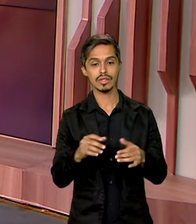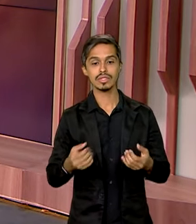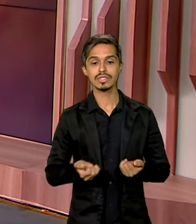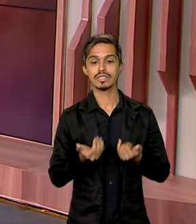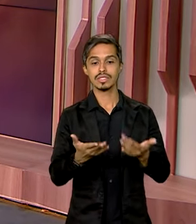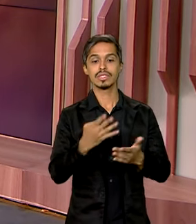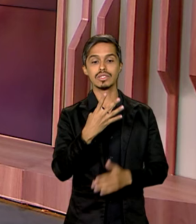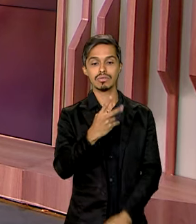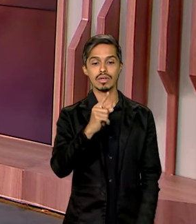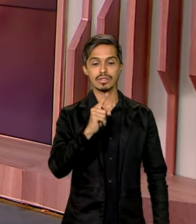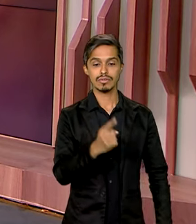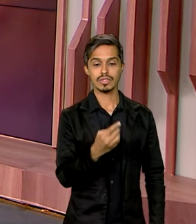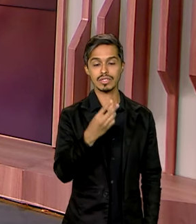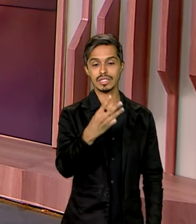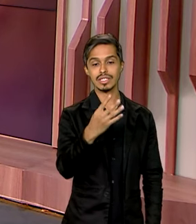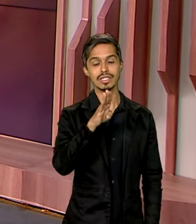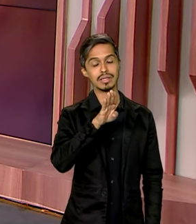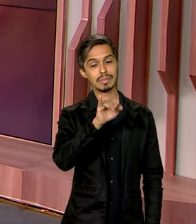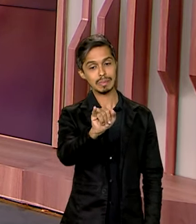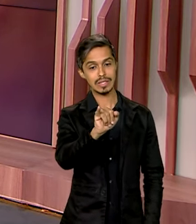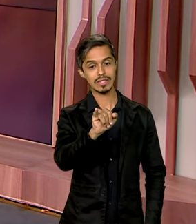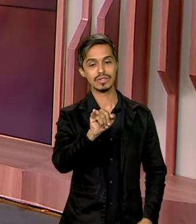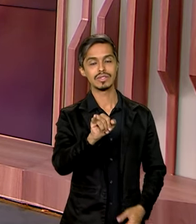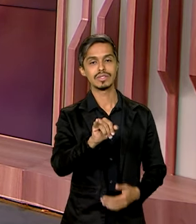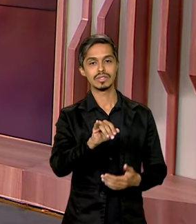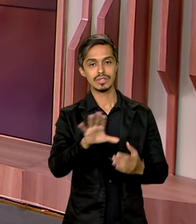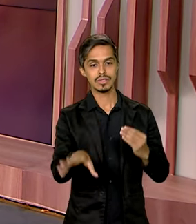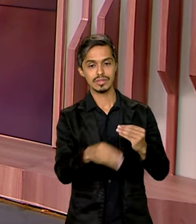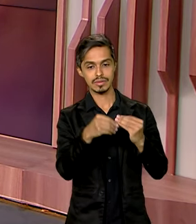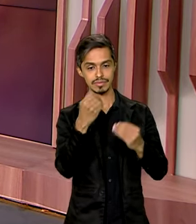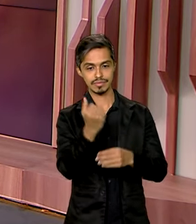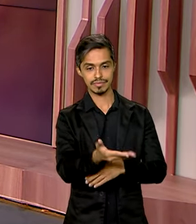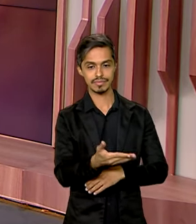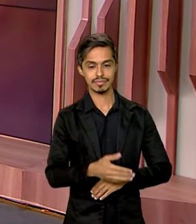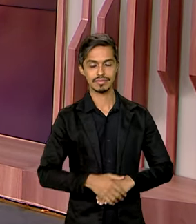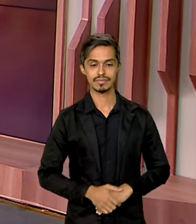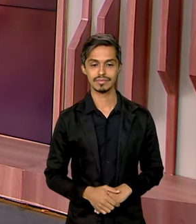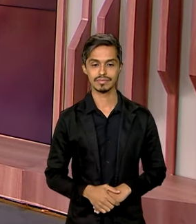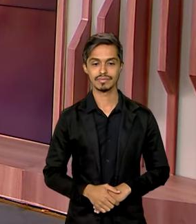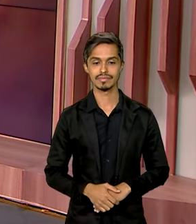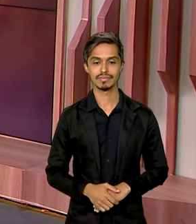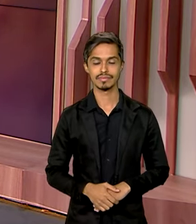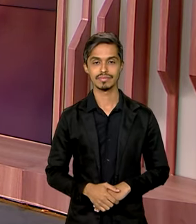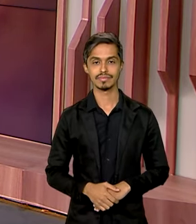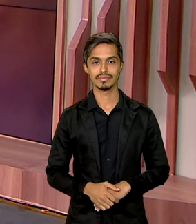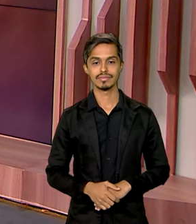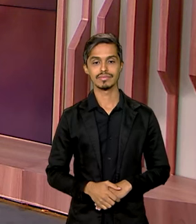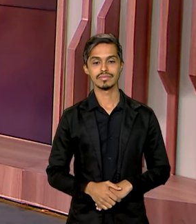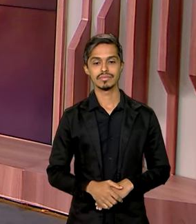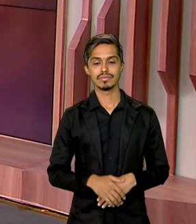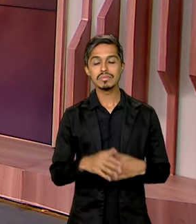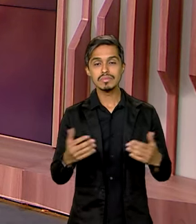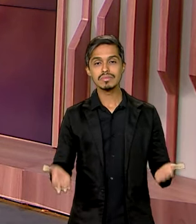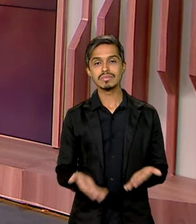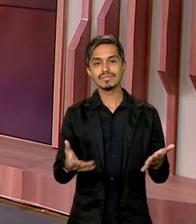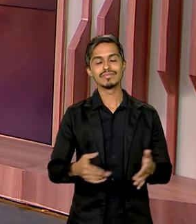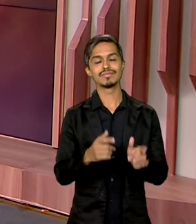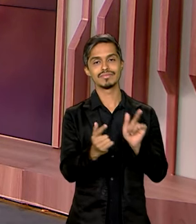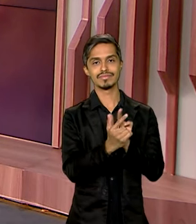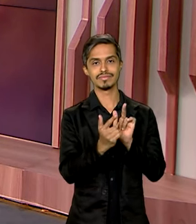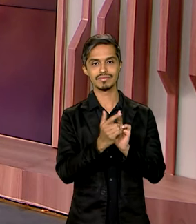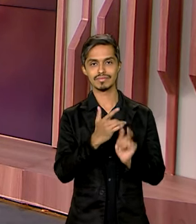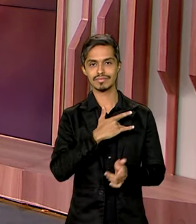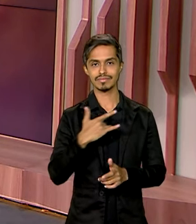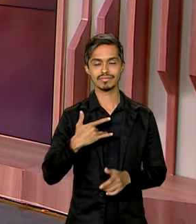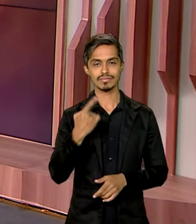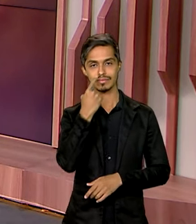repasse adicional de 4 bilhões e 300 milhões de reais para fortalecer os atendimentos de saúde